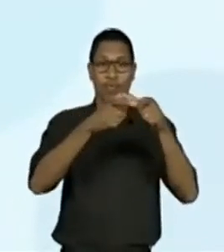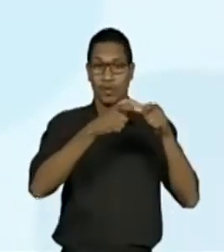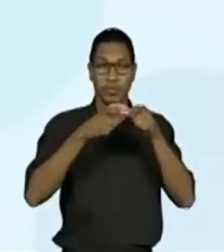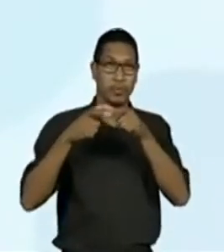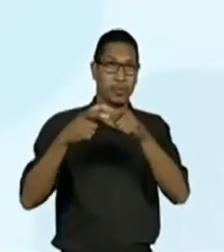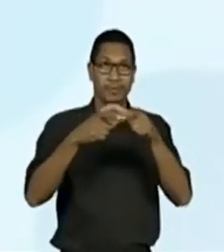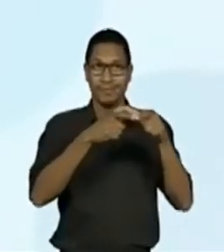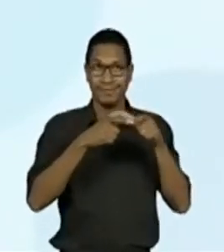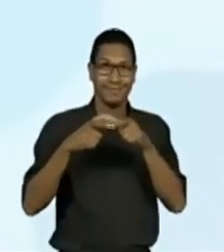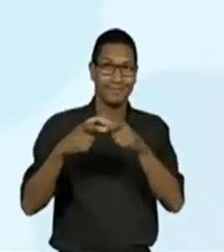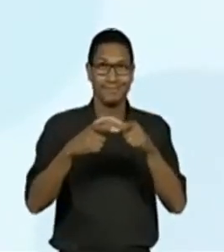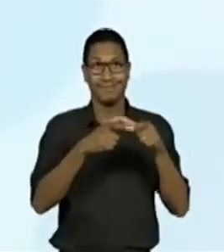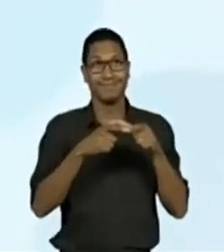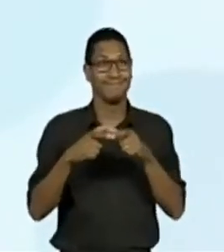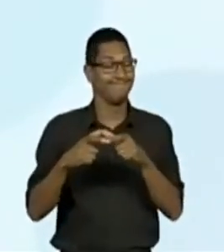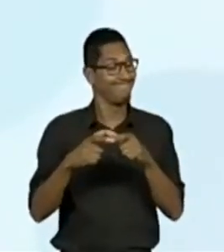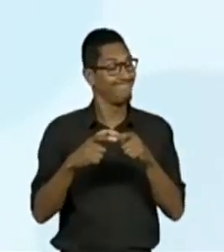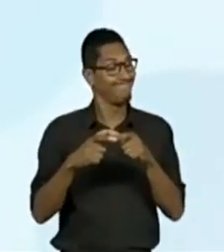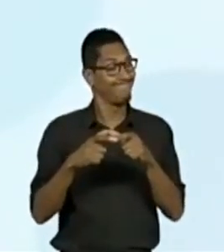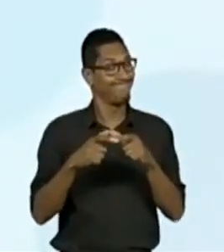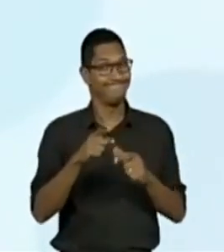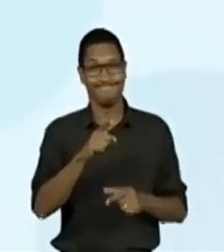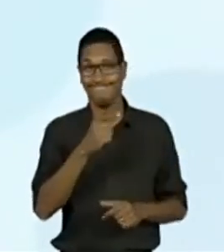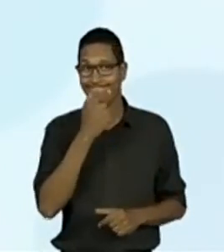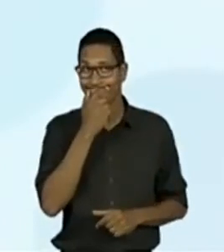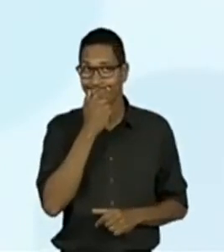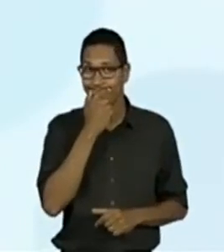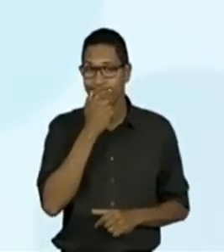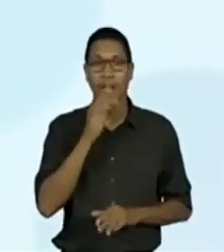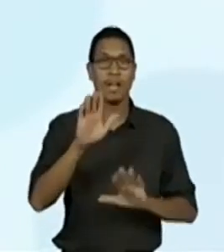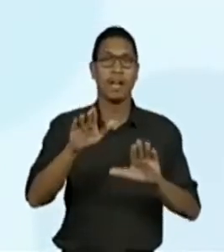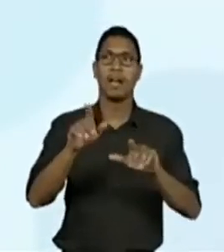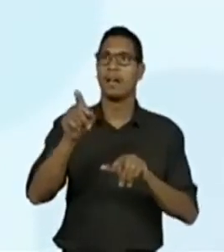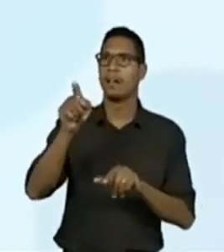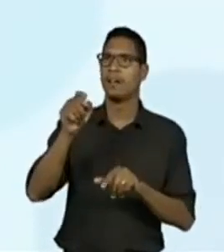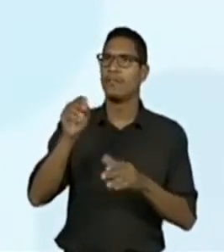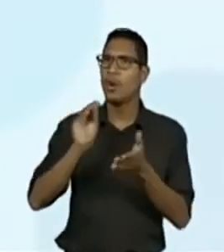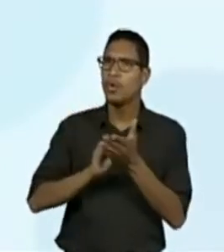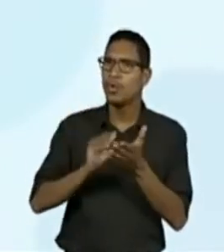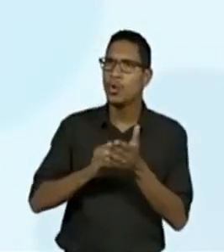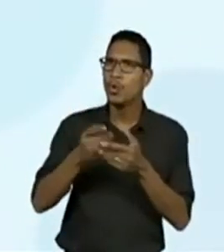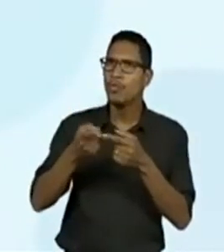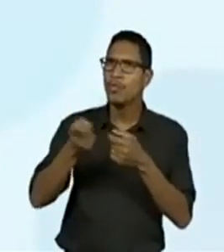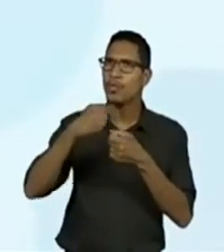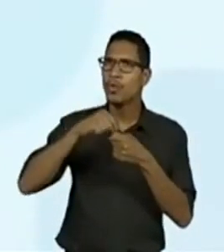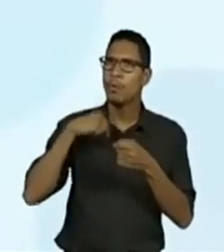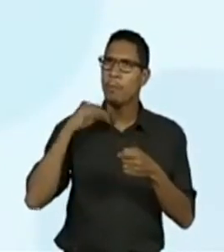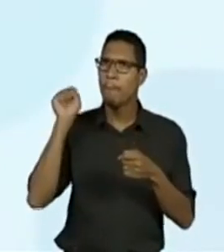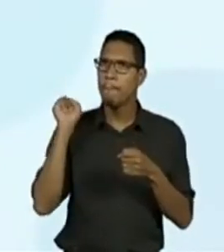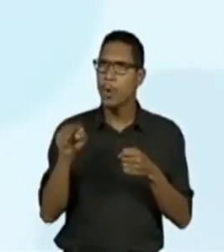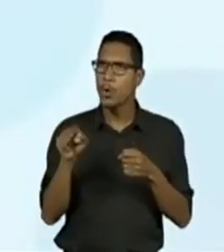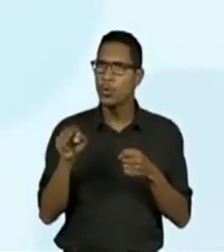E aí? Falaram que perdi um ponto final lá atrás. Vamos ver. Voltando.